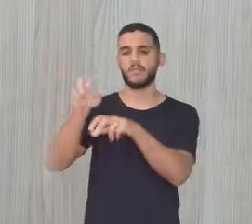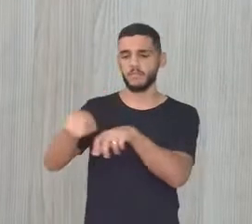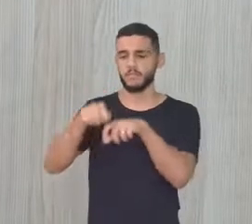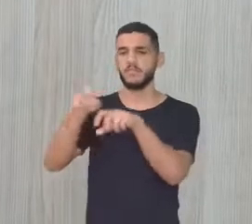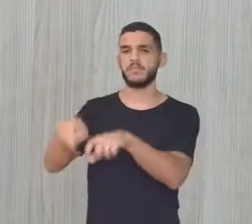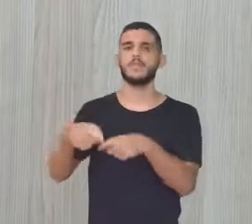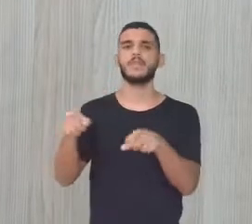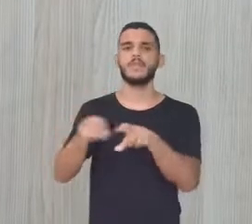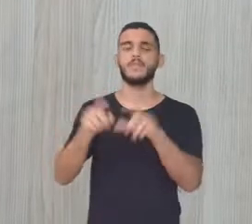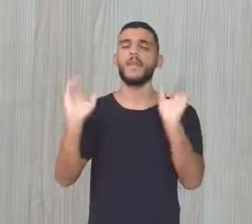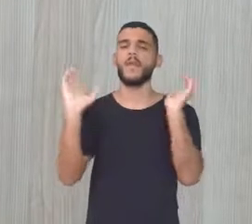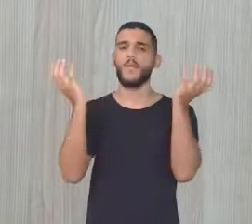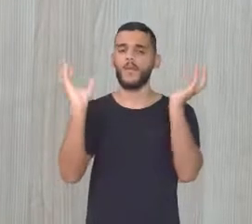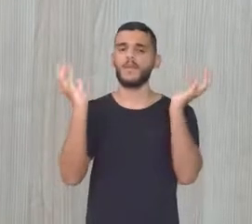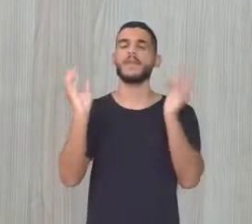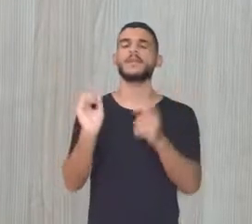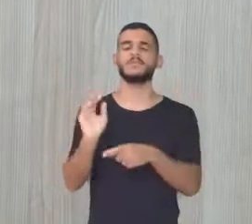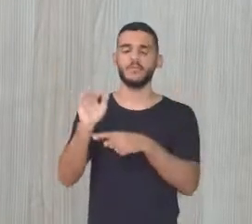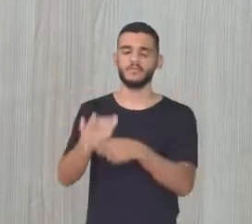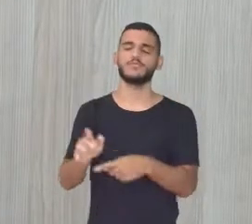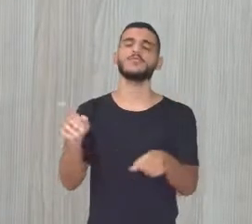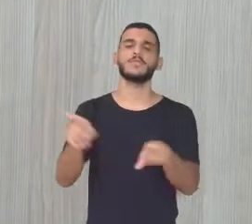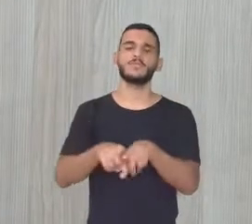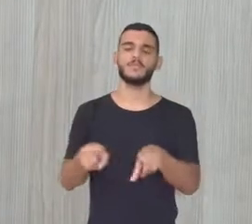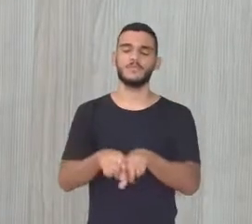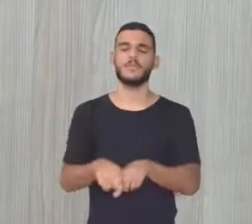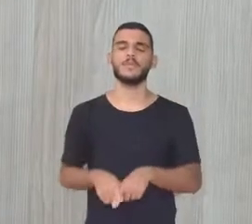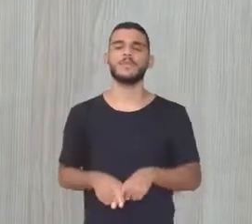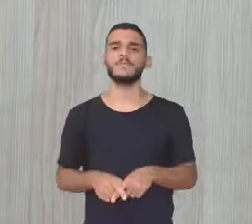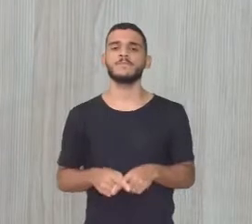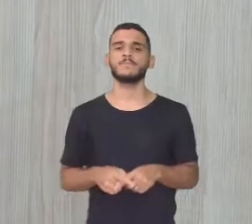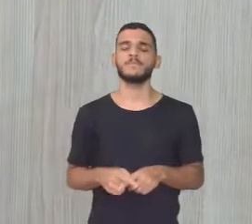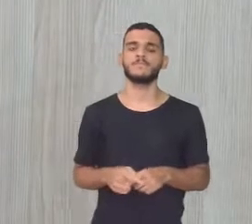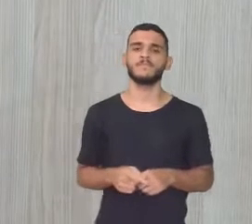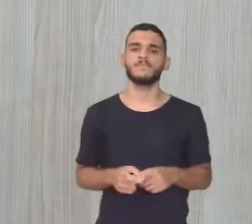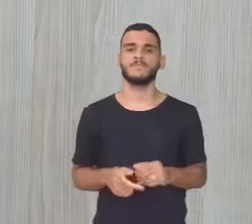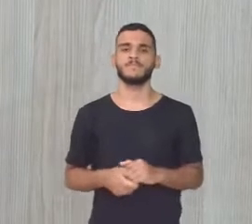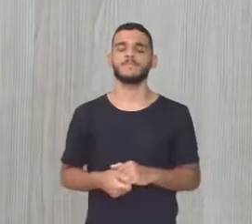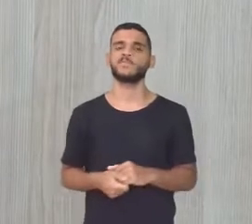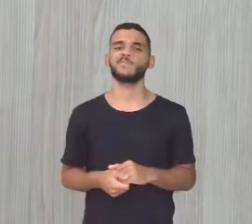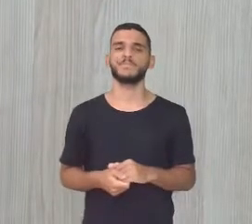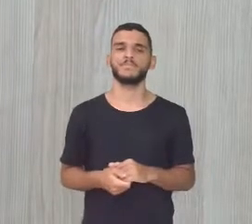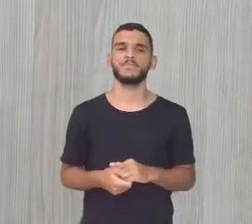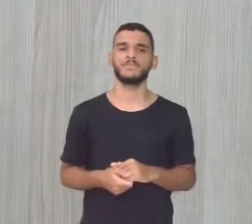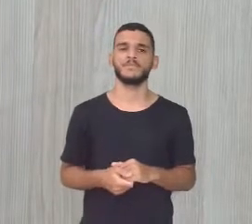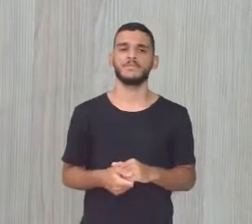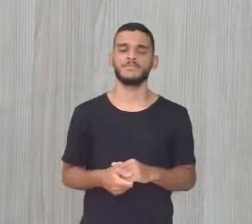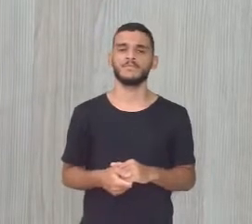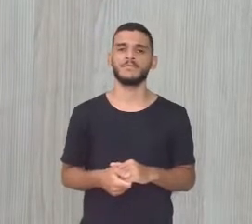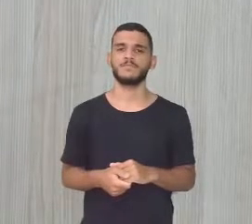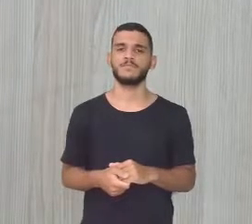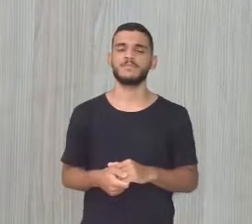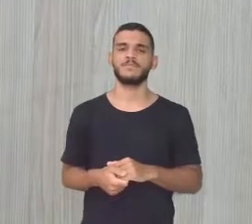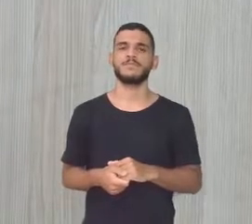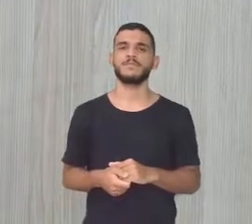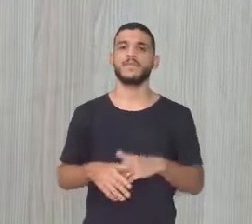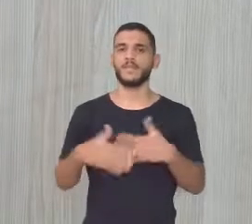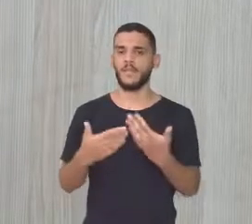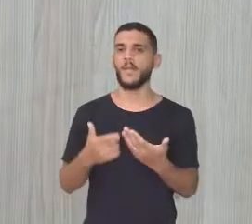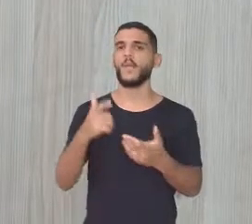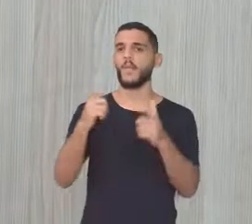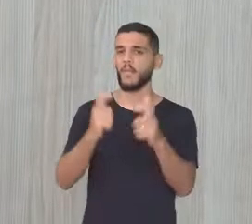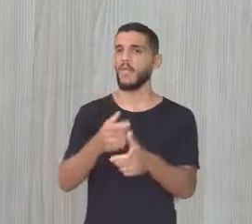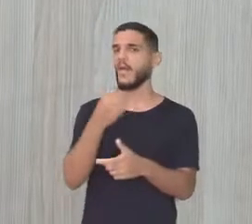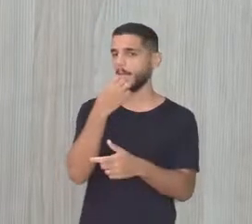O clima também, né Ajuda bastante da região Então é um lugar